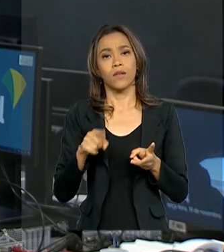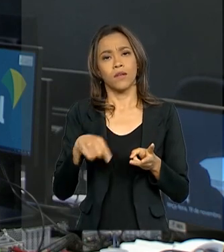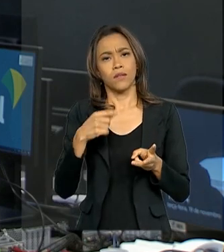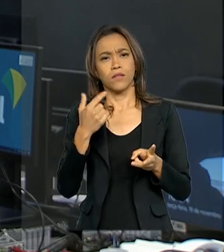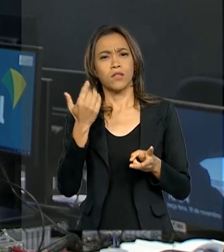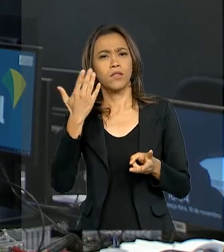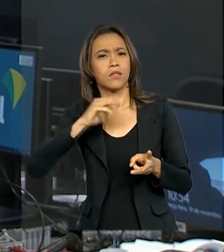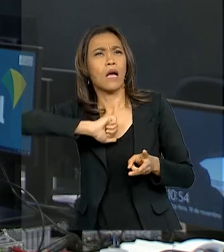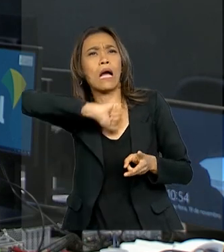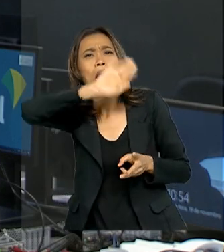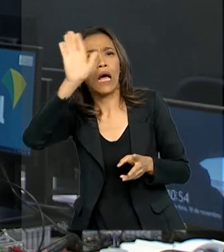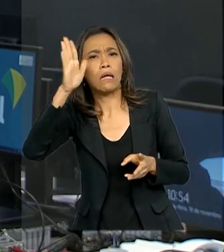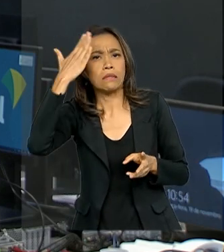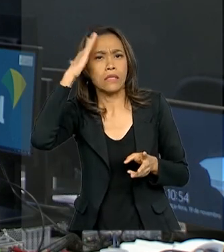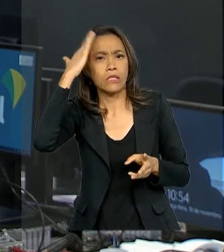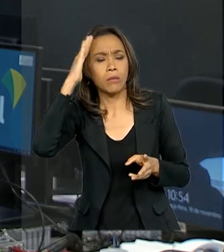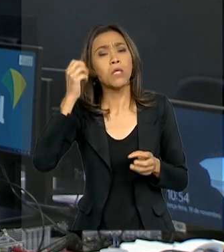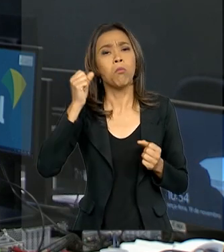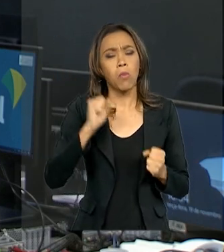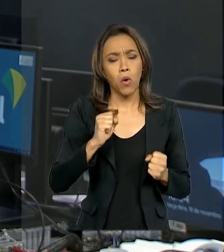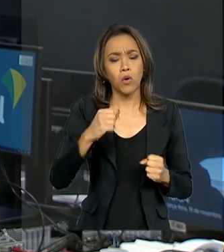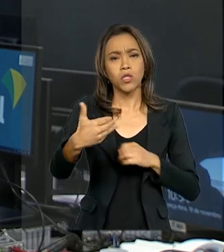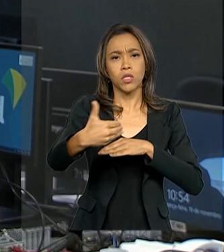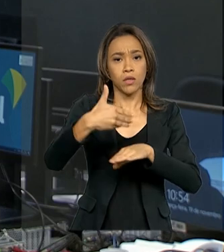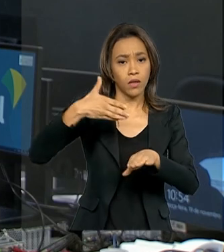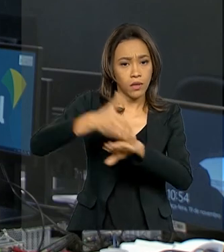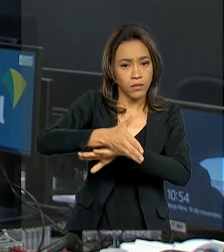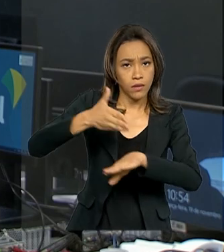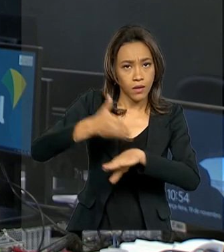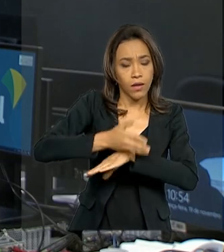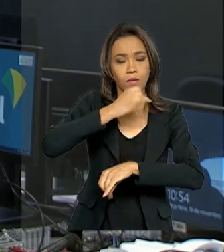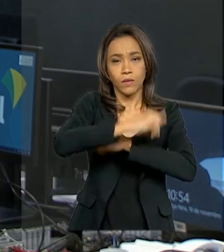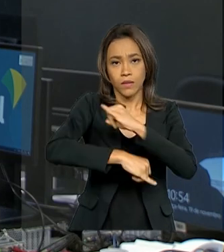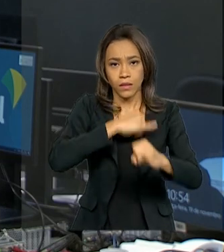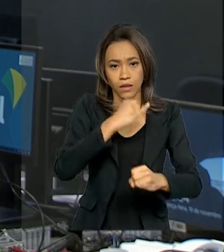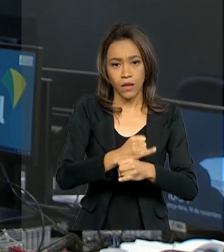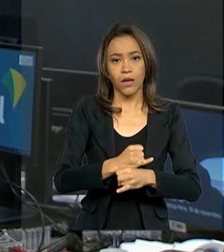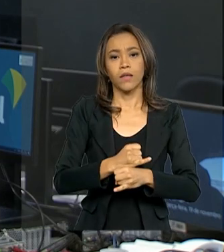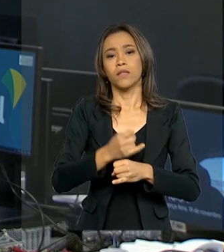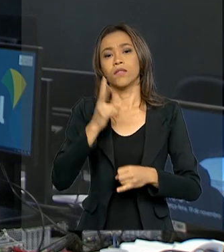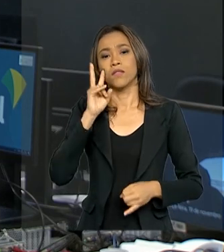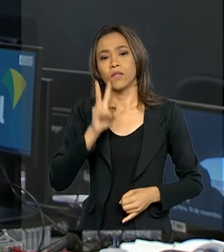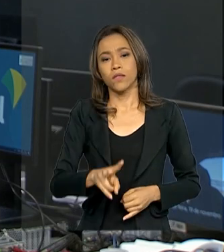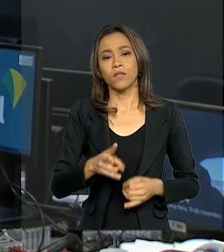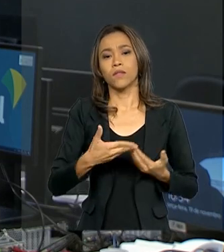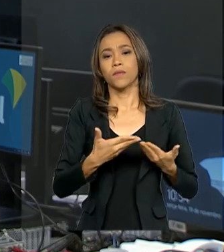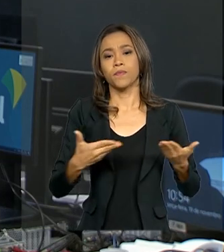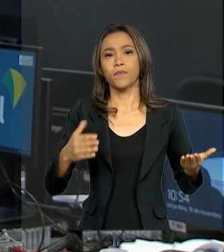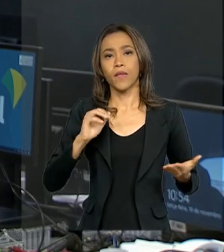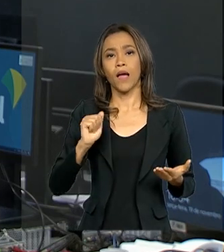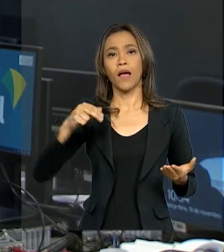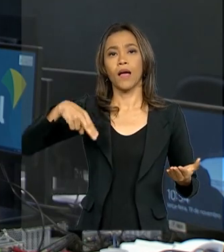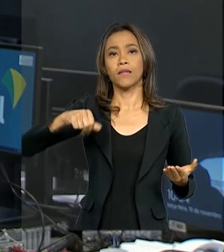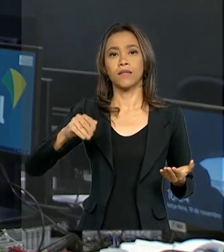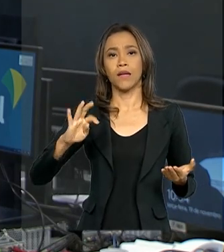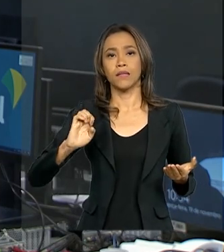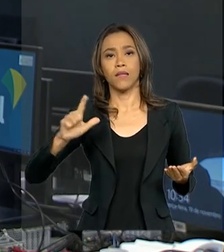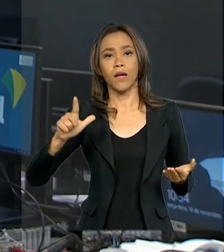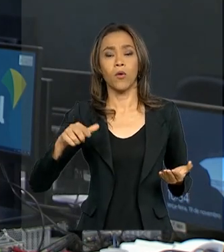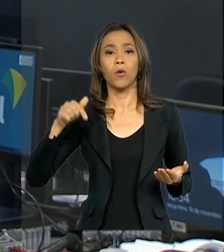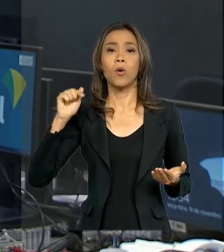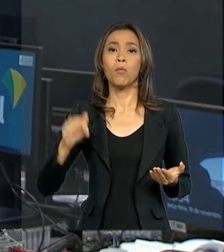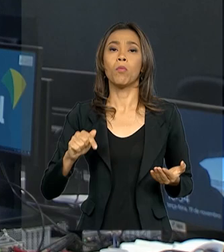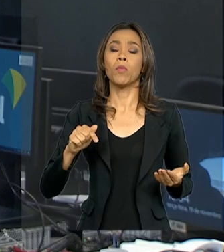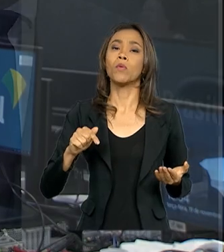entendimento. Os painéis poderão ser consultados no site da agência, no endereço anatel.gov.br.